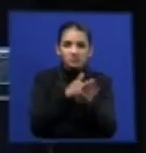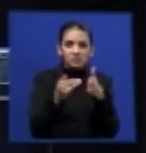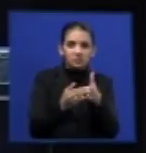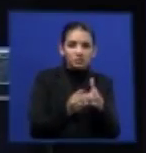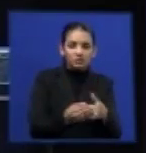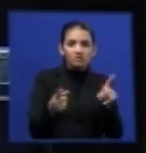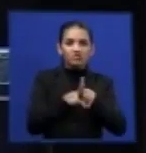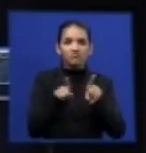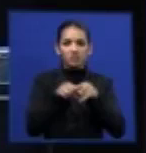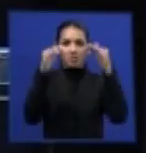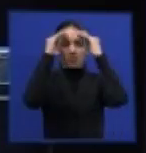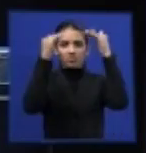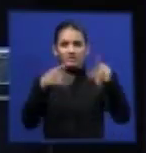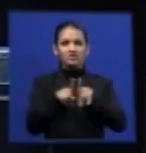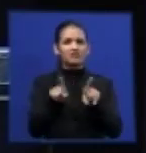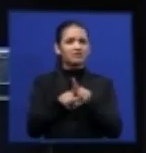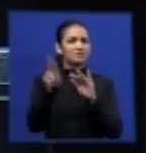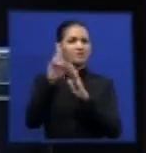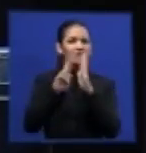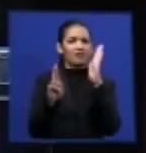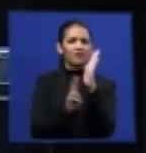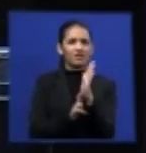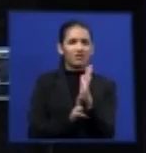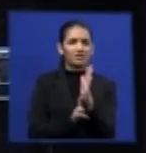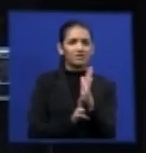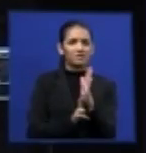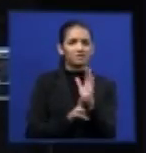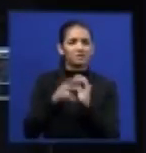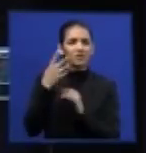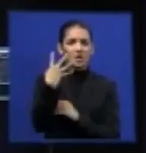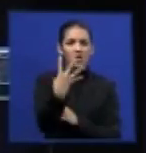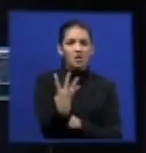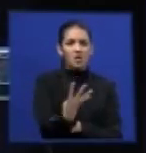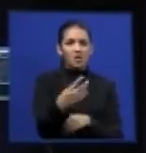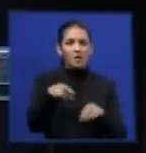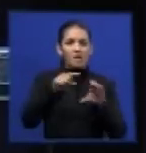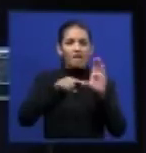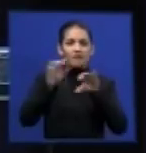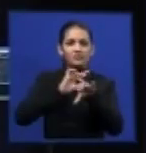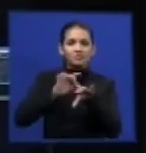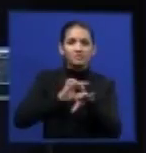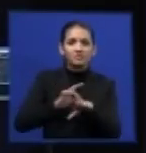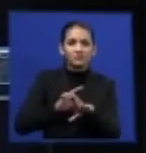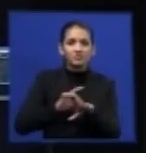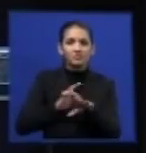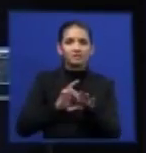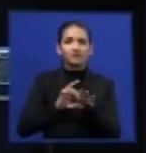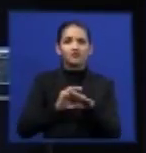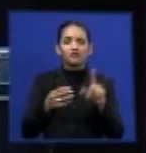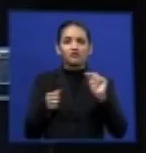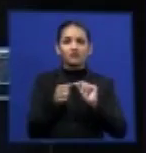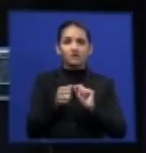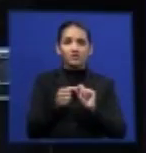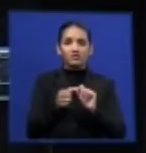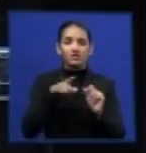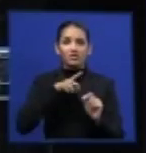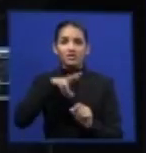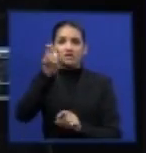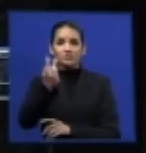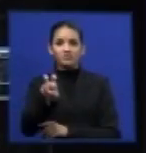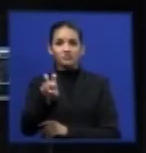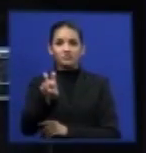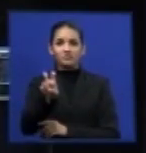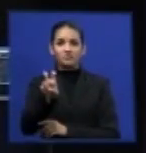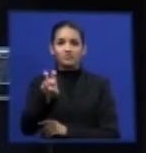obediência àquela regra de que, para quatro produzidos, cinco, cinco, cinco,